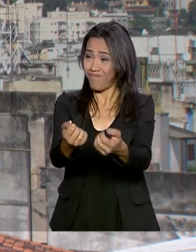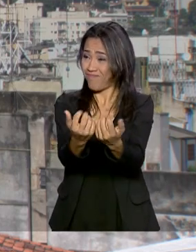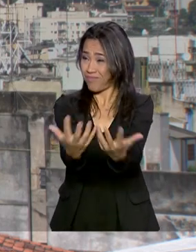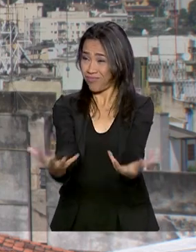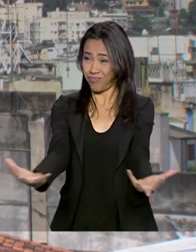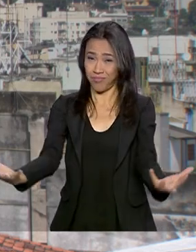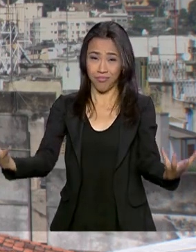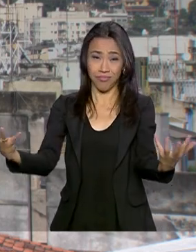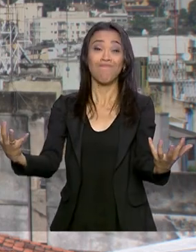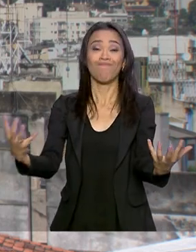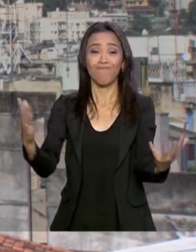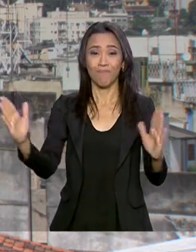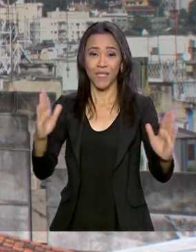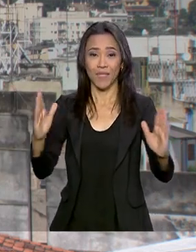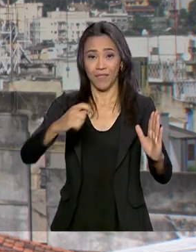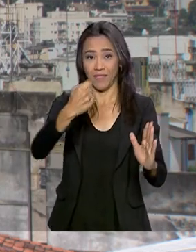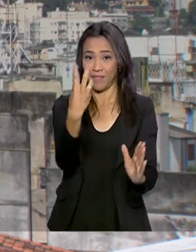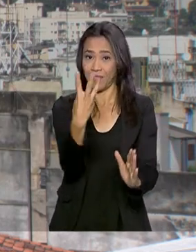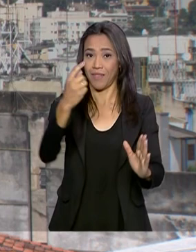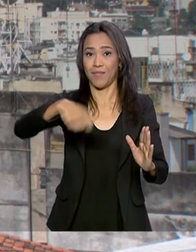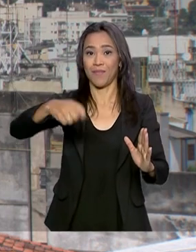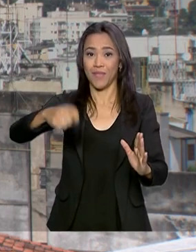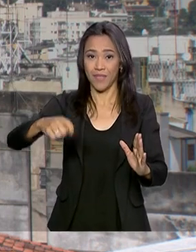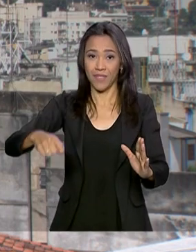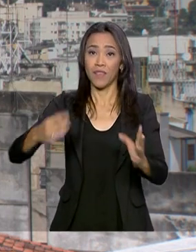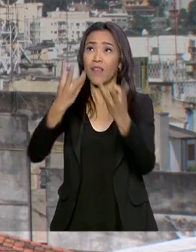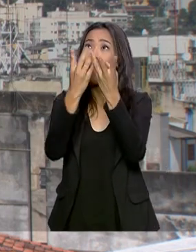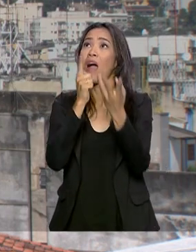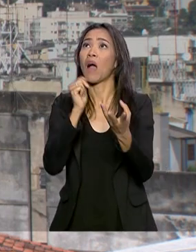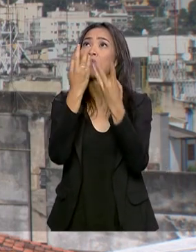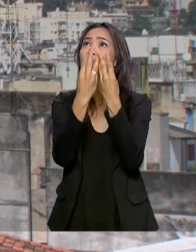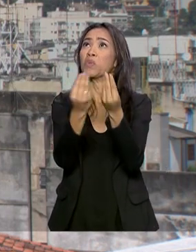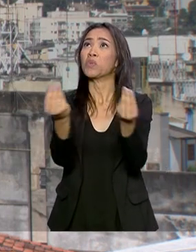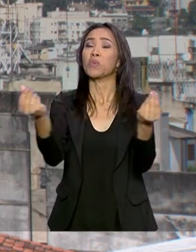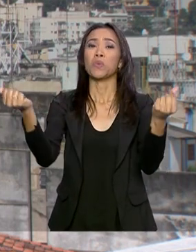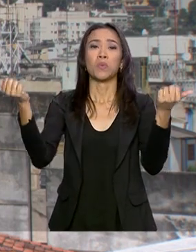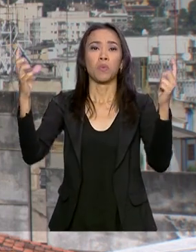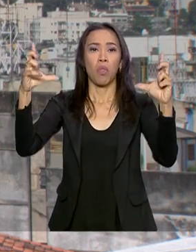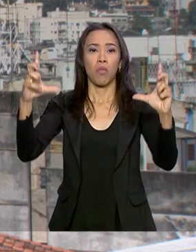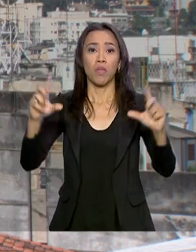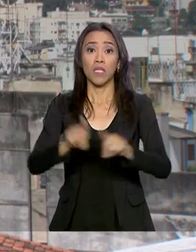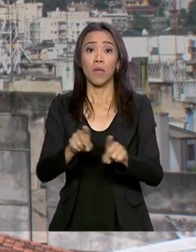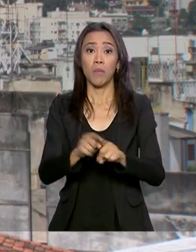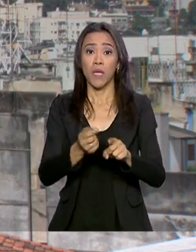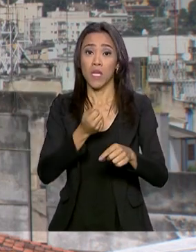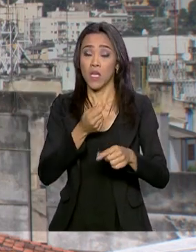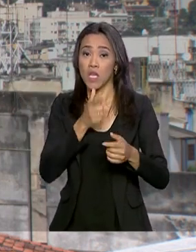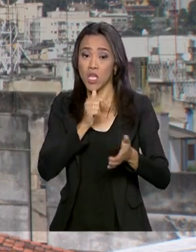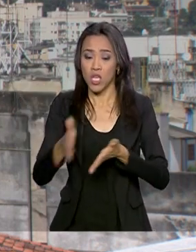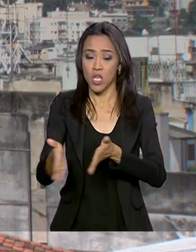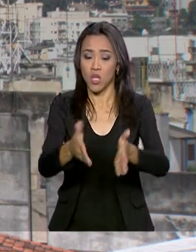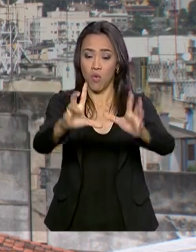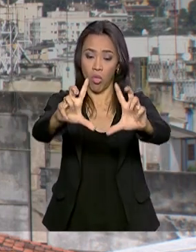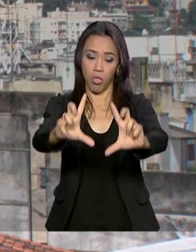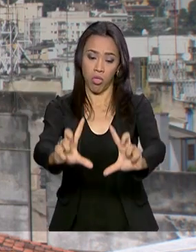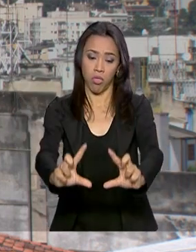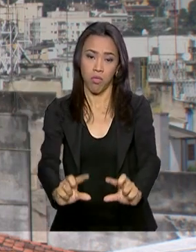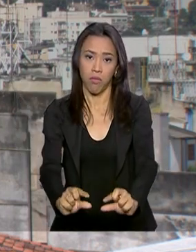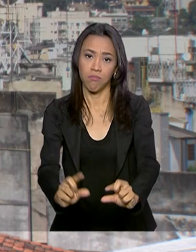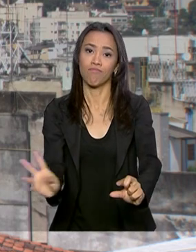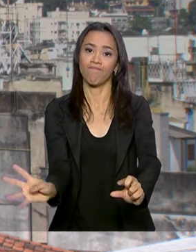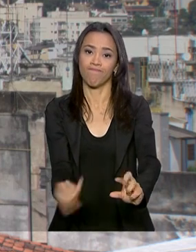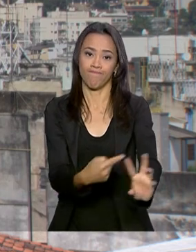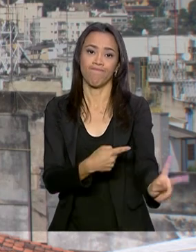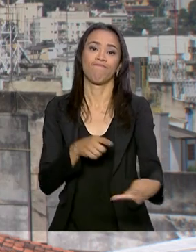mais três meses com baixa na umidade relativa do ar e diminuição do nível dos rios. A atuação da Força Nacional no Acre será